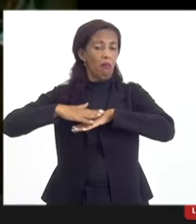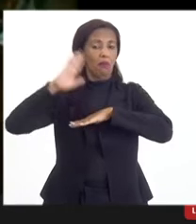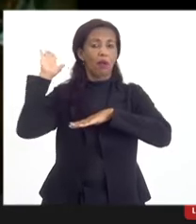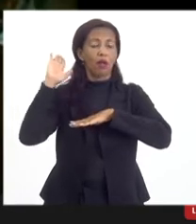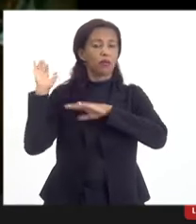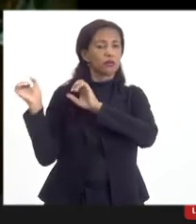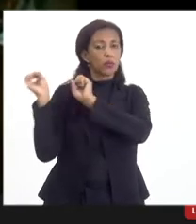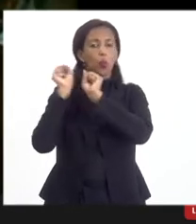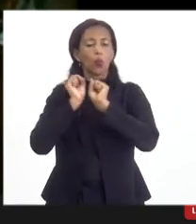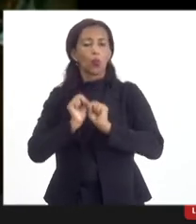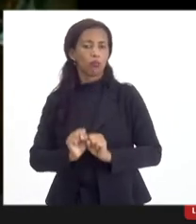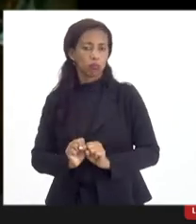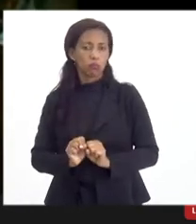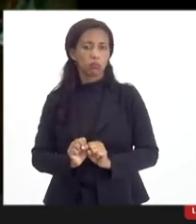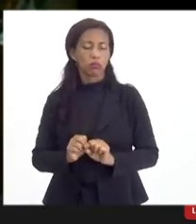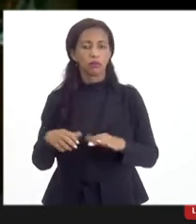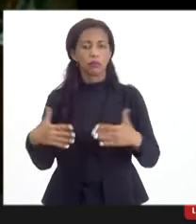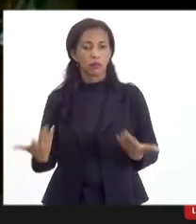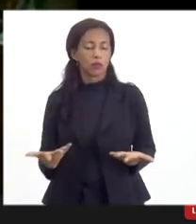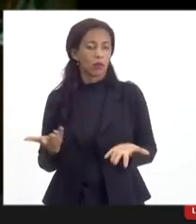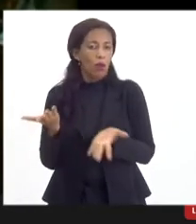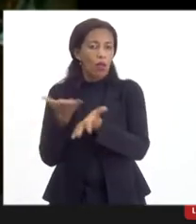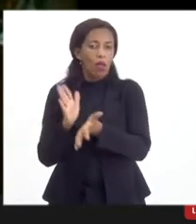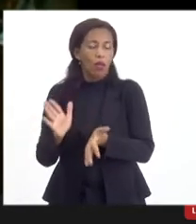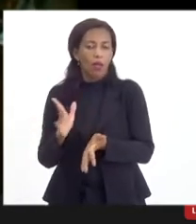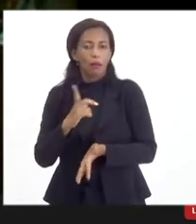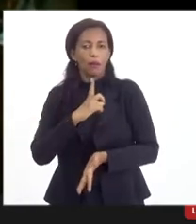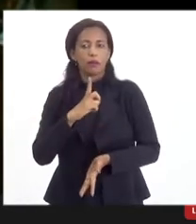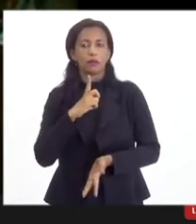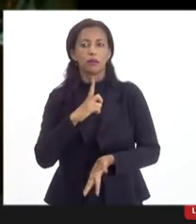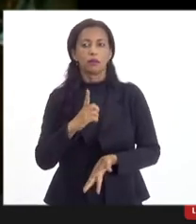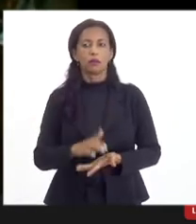potencial, né? Então, isso acaba sendo